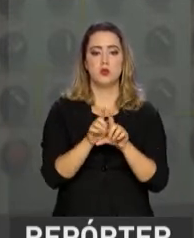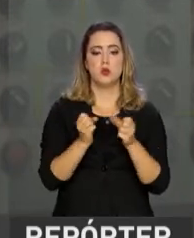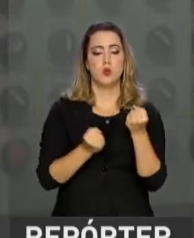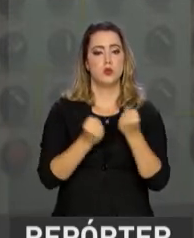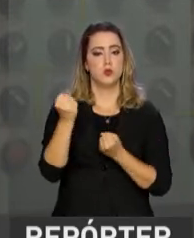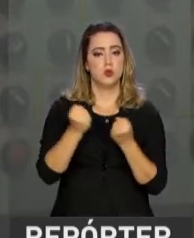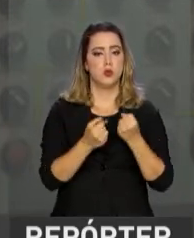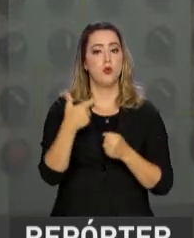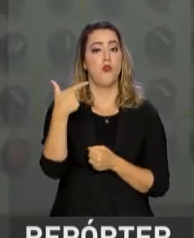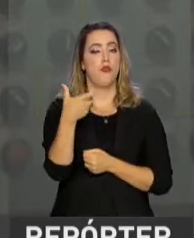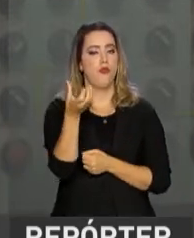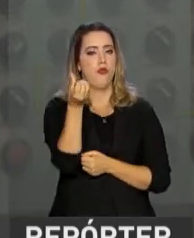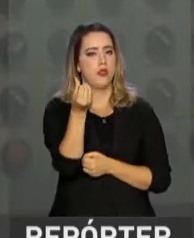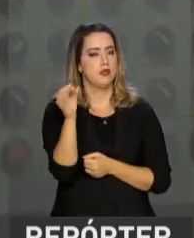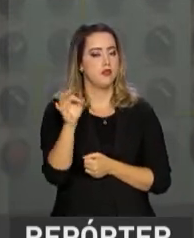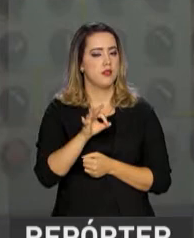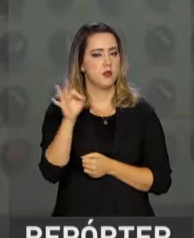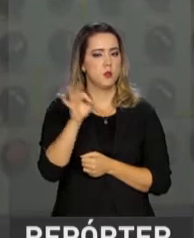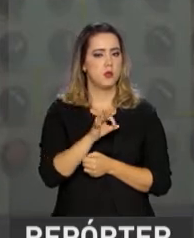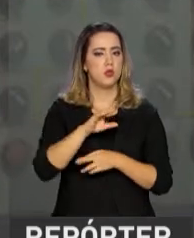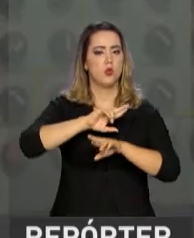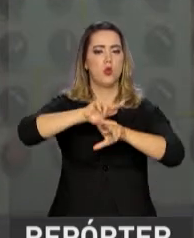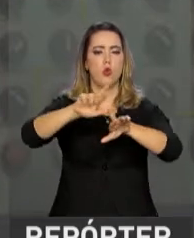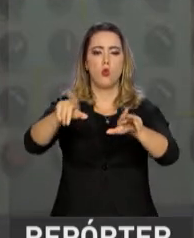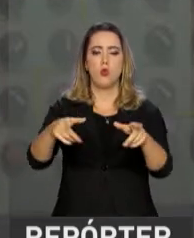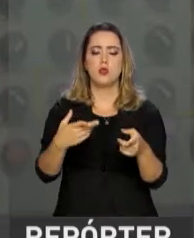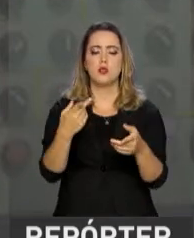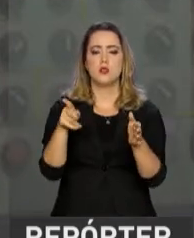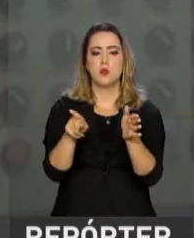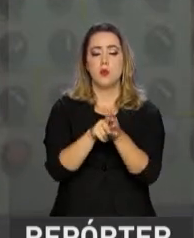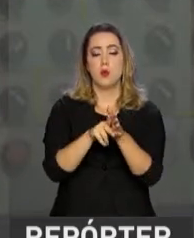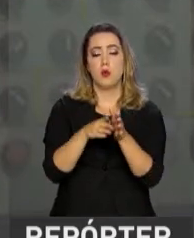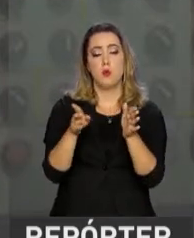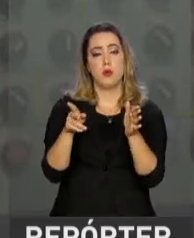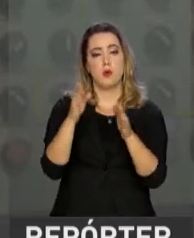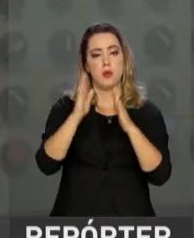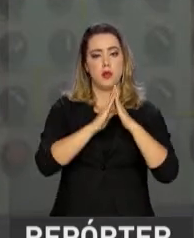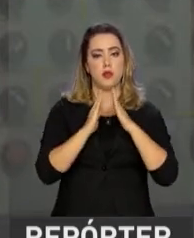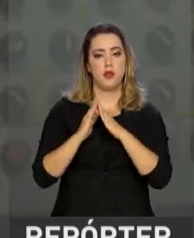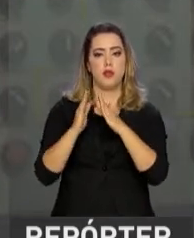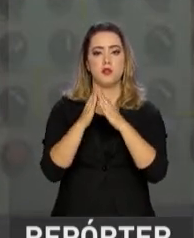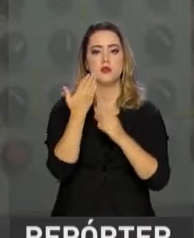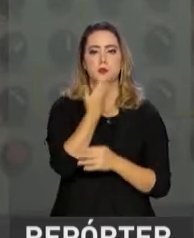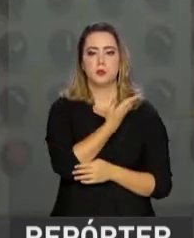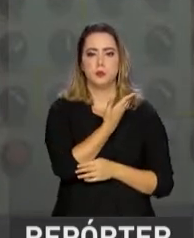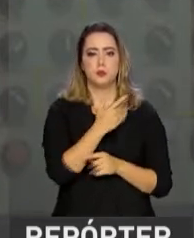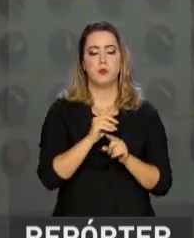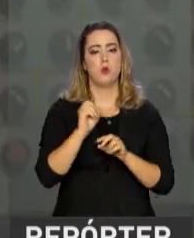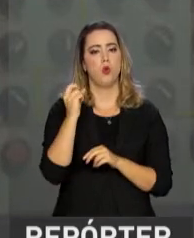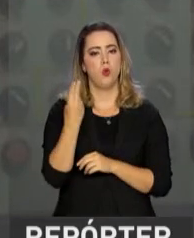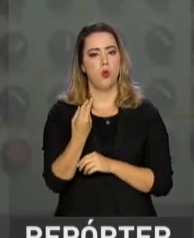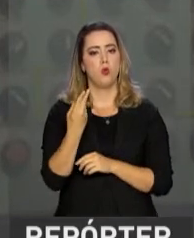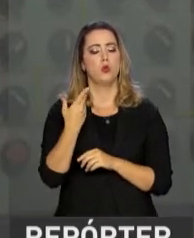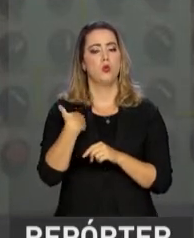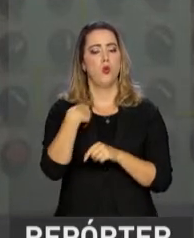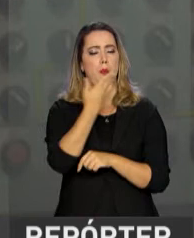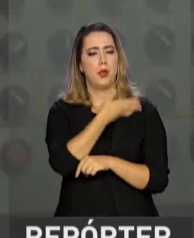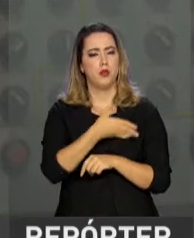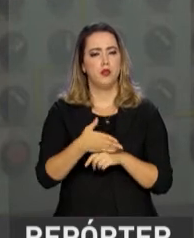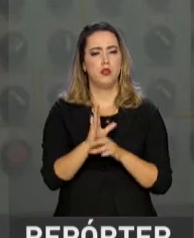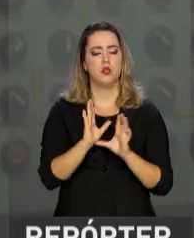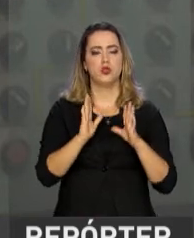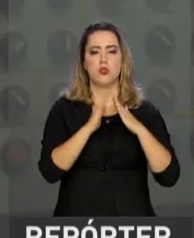o setor de automóveis, eletrodomésticos da linha marrom, como televisor, som e vídeo, e eletrodomésticos da linha